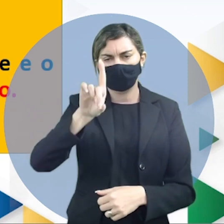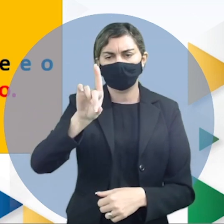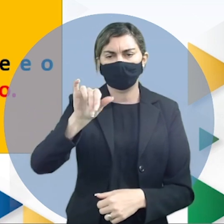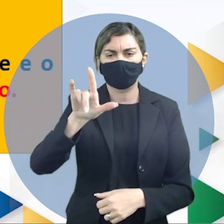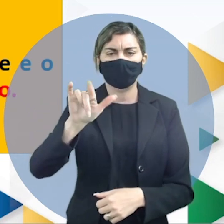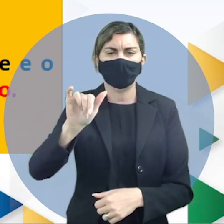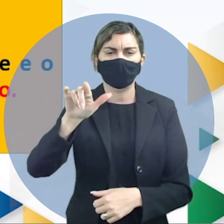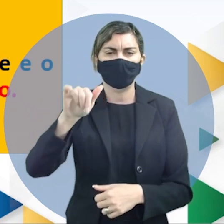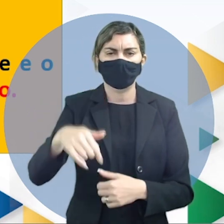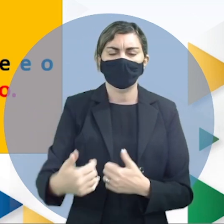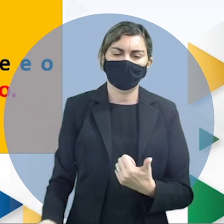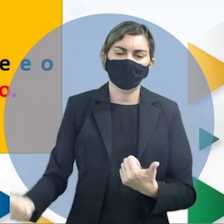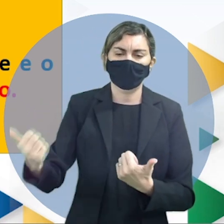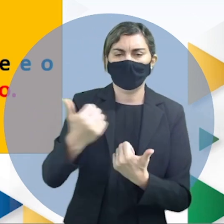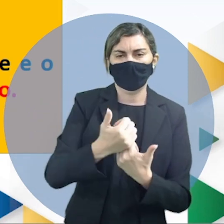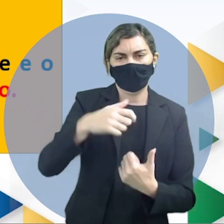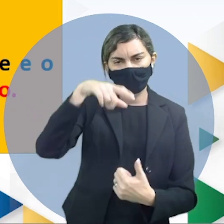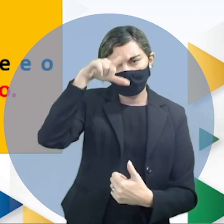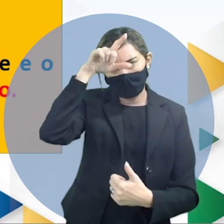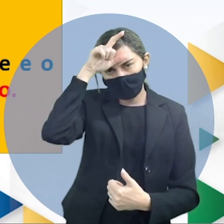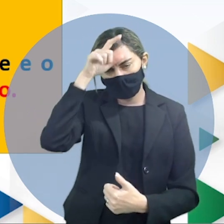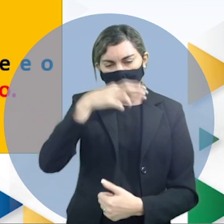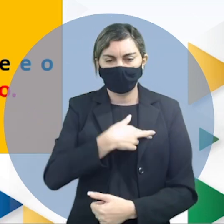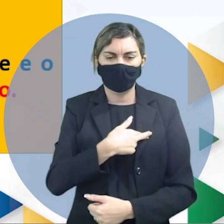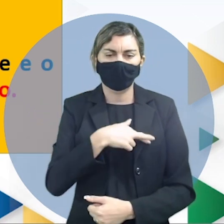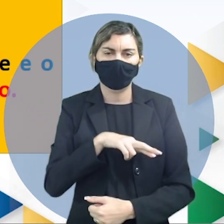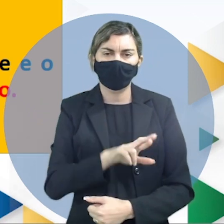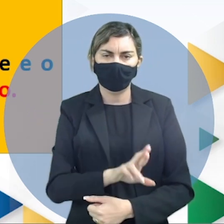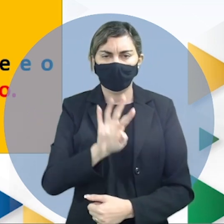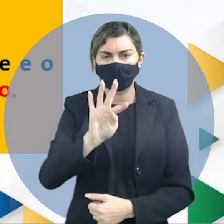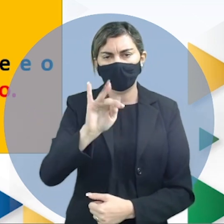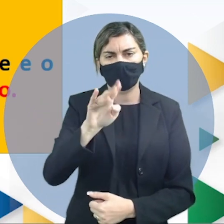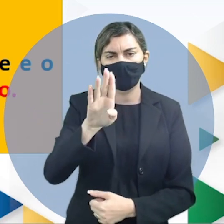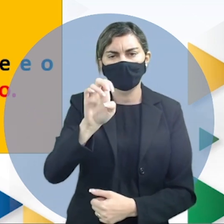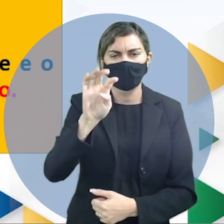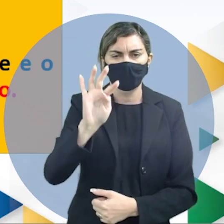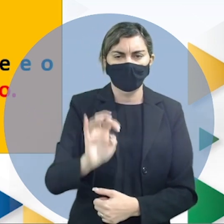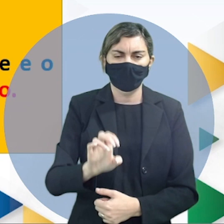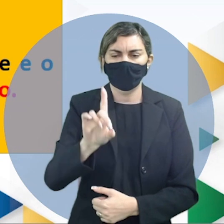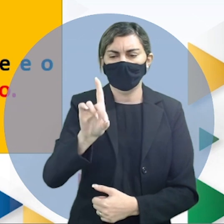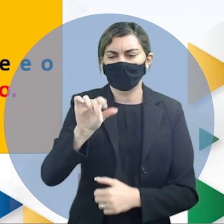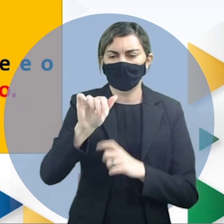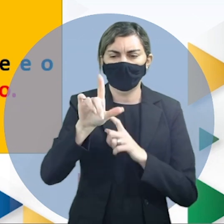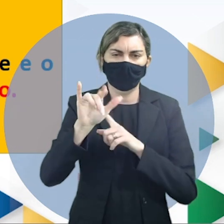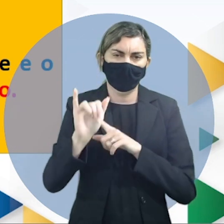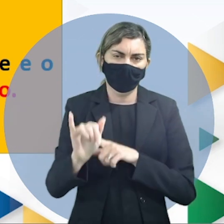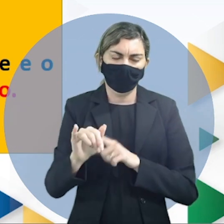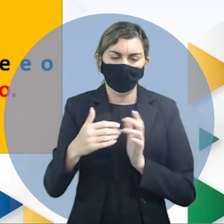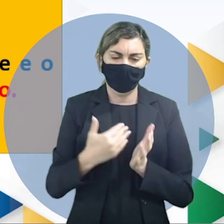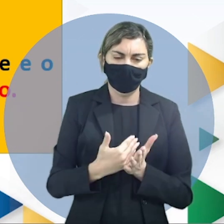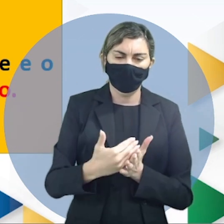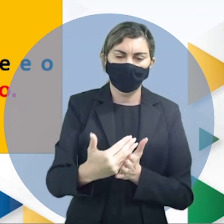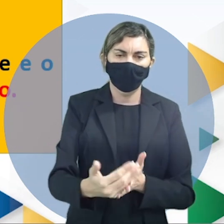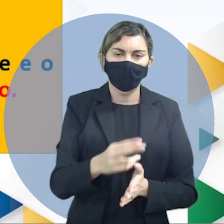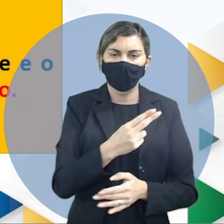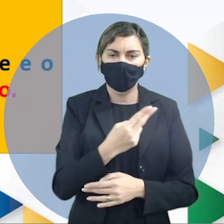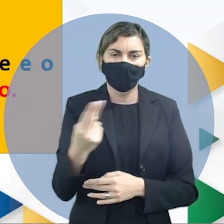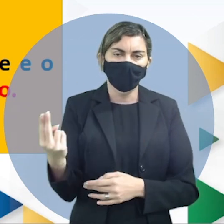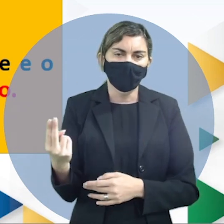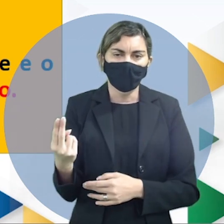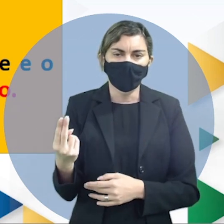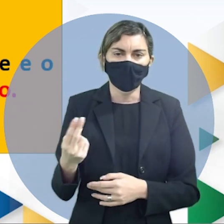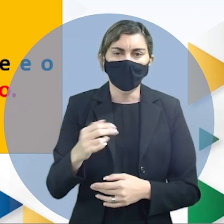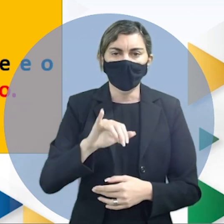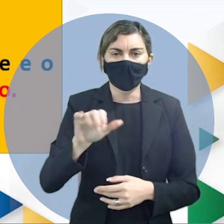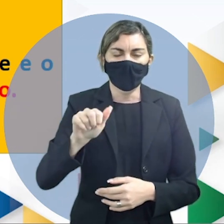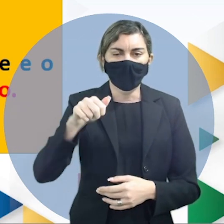foi empossado como líder espiritual do Tibete e o Dalai Lama passando a se chamar o que